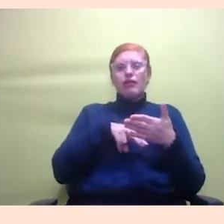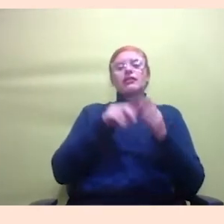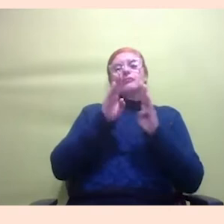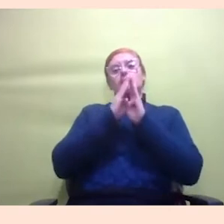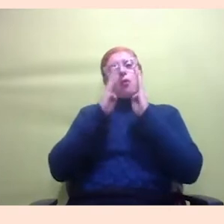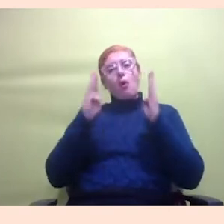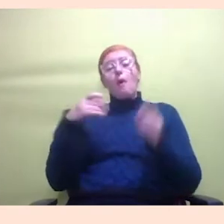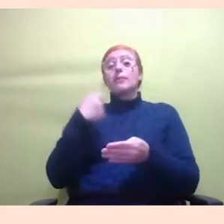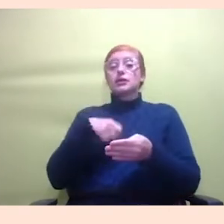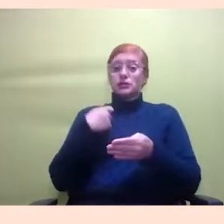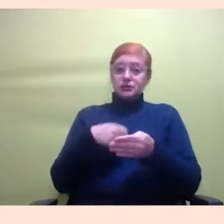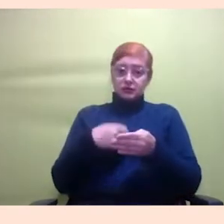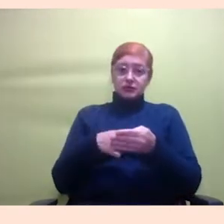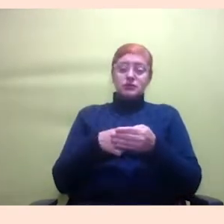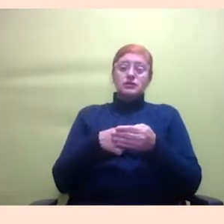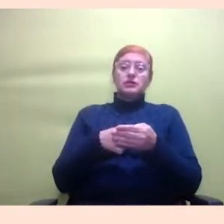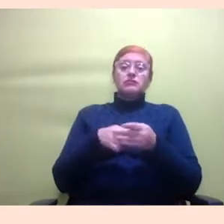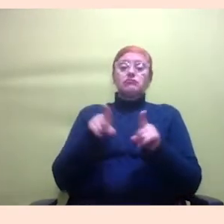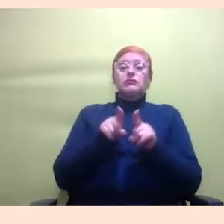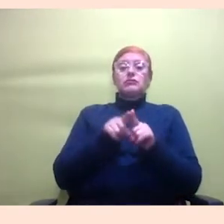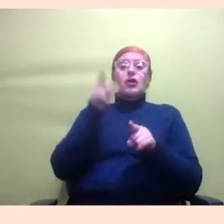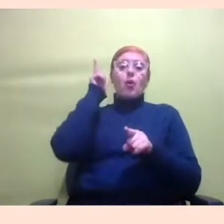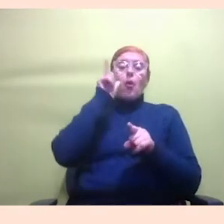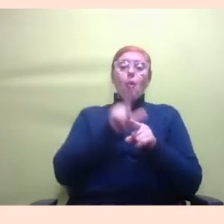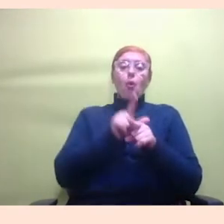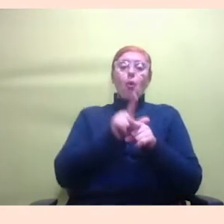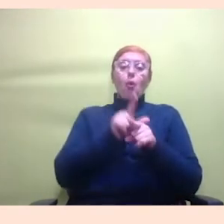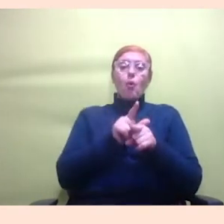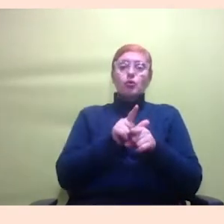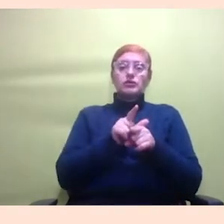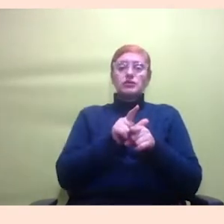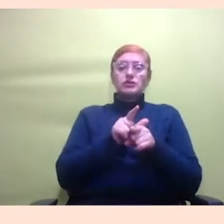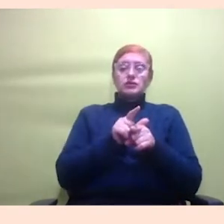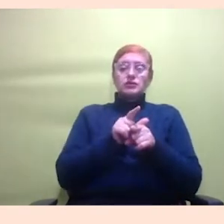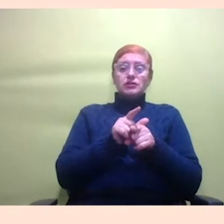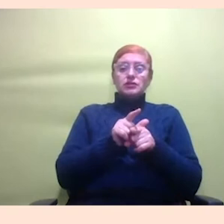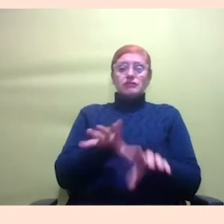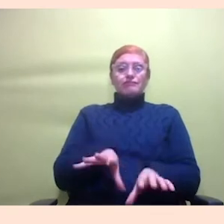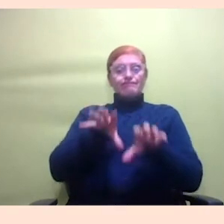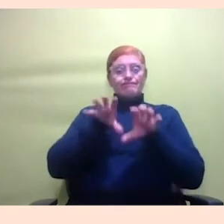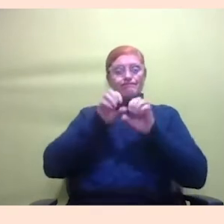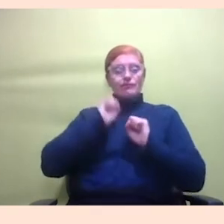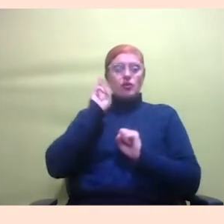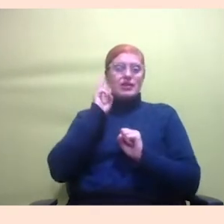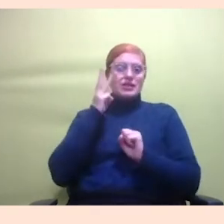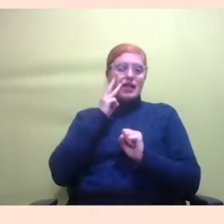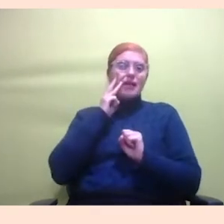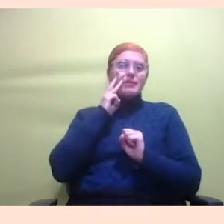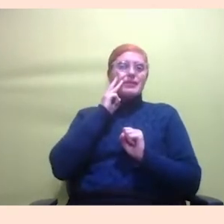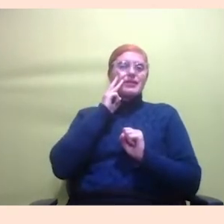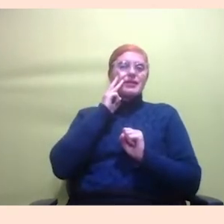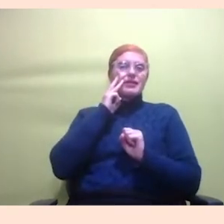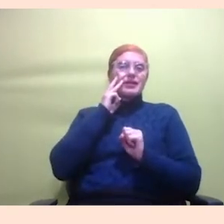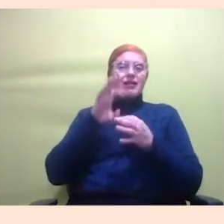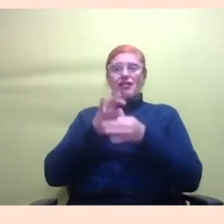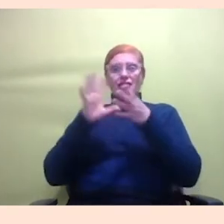se apropriar dessa ideia de que o WhatsApp era ilimitado para mandar tudo pelo WhatsApp. Eu marcava, fazia um grupo por ali, mandava por lá